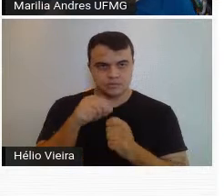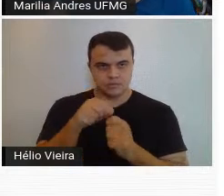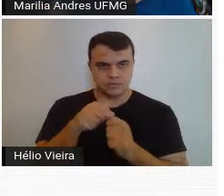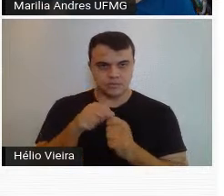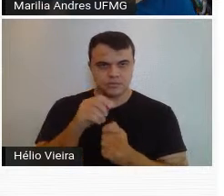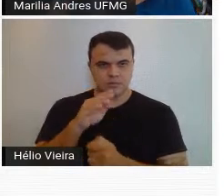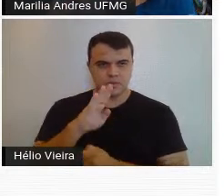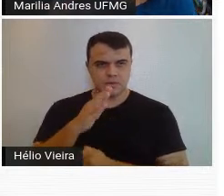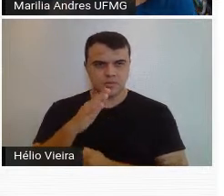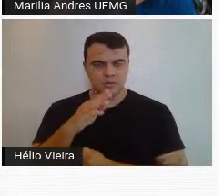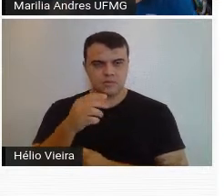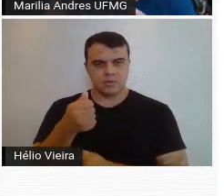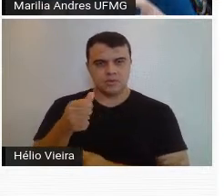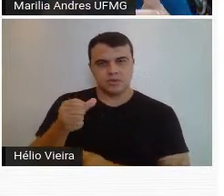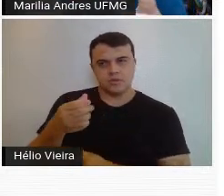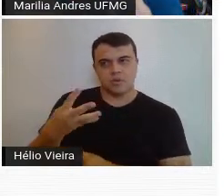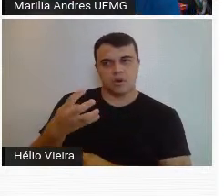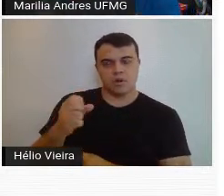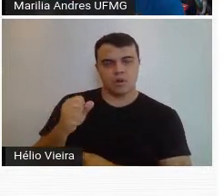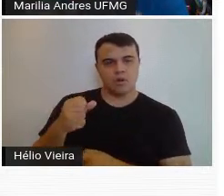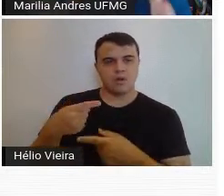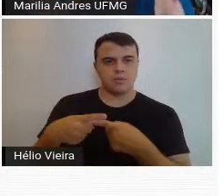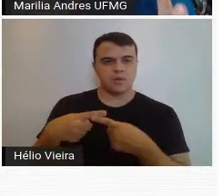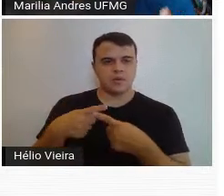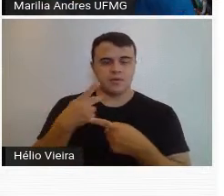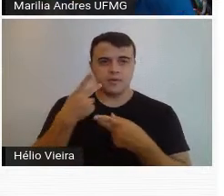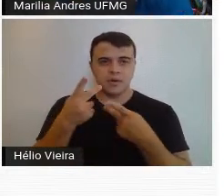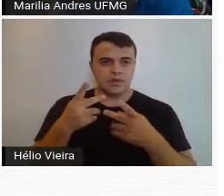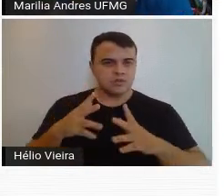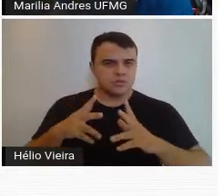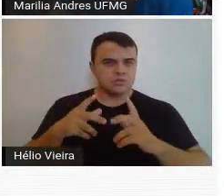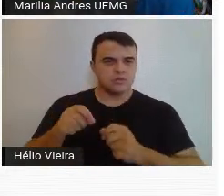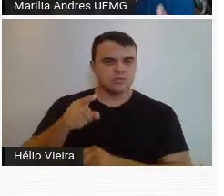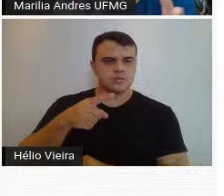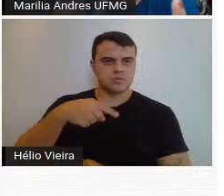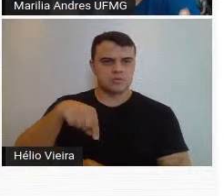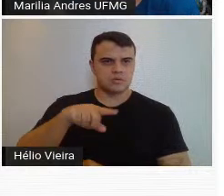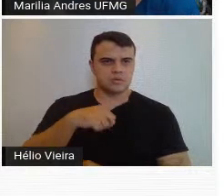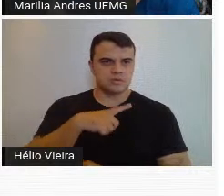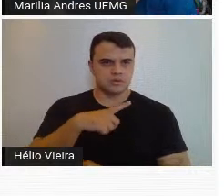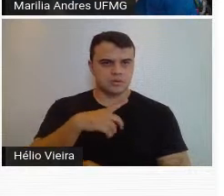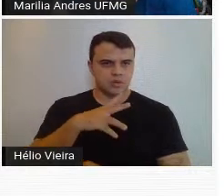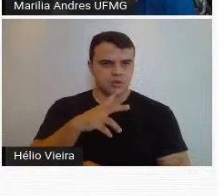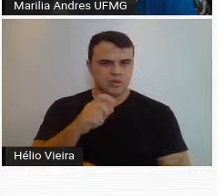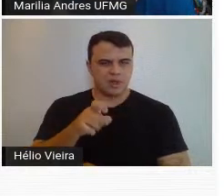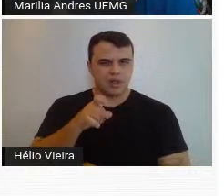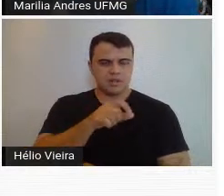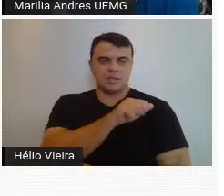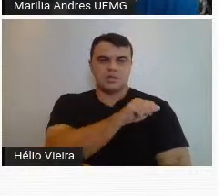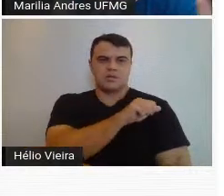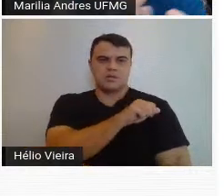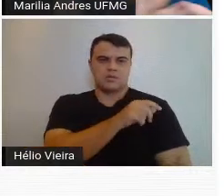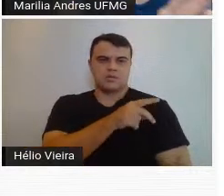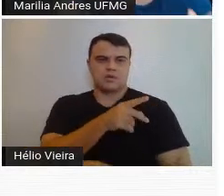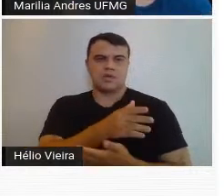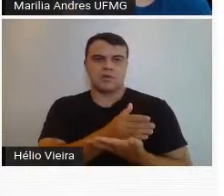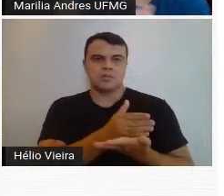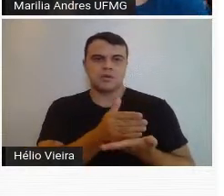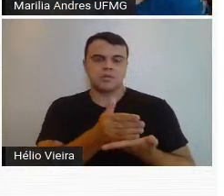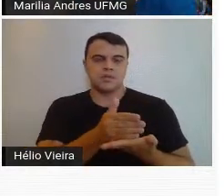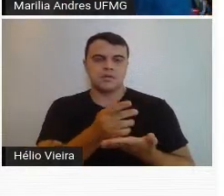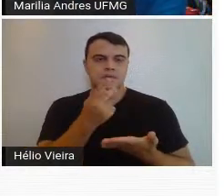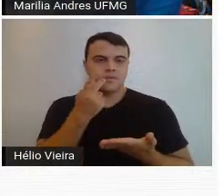bronze, em 1948, ainda dentro da tendência figurativa. Todos eles, todos os ex-alunos do Guignard, eles vão começar